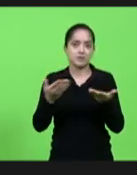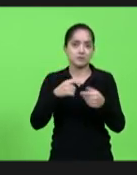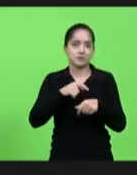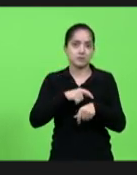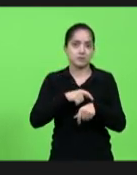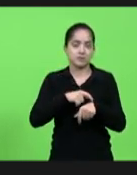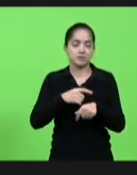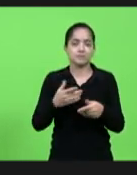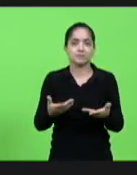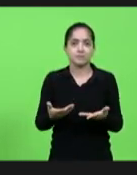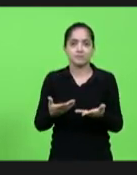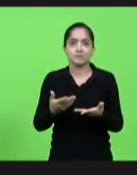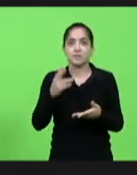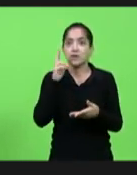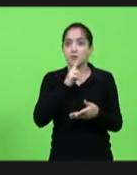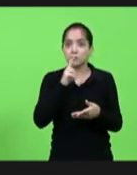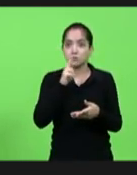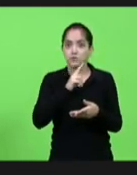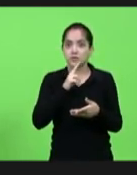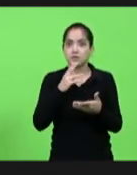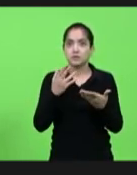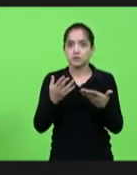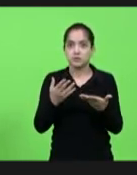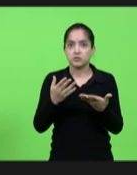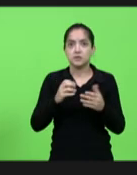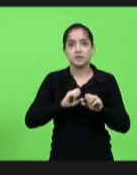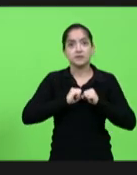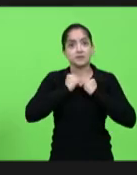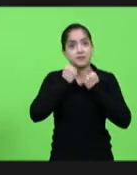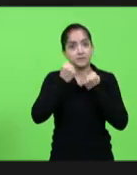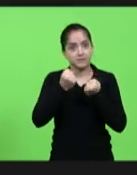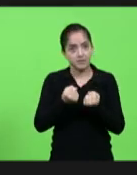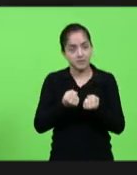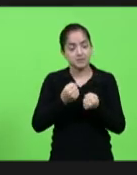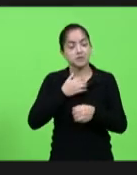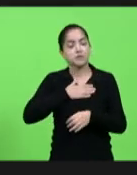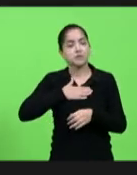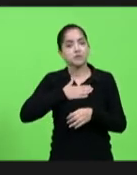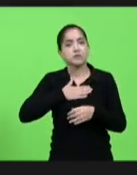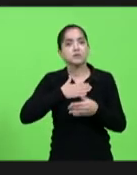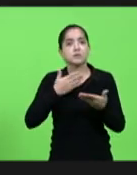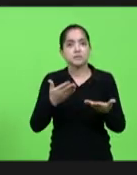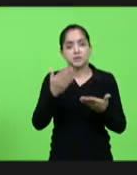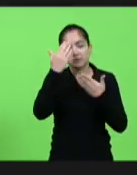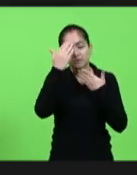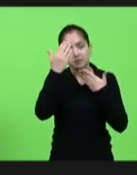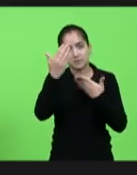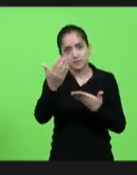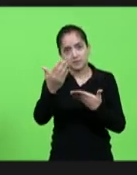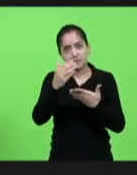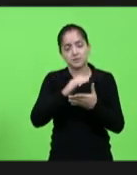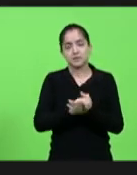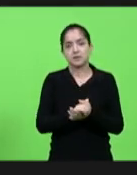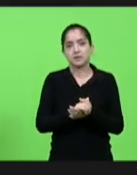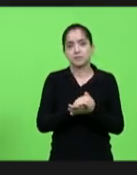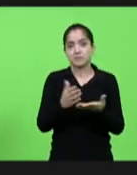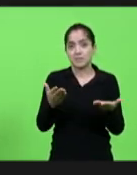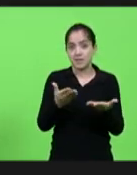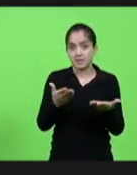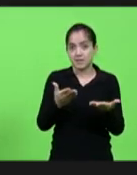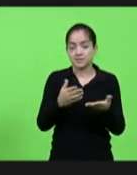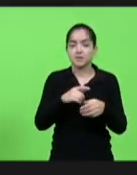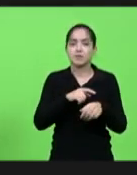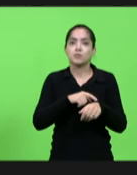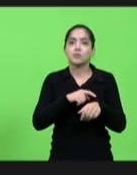é urgente se colocar em defesa dos SUAS e gostaria de agradecer aqui a oportunidade e seguimos